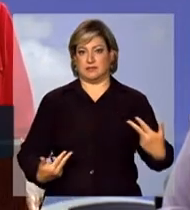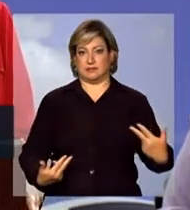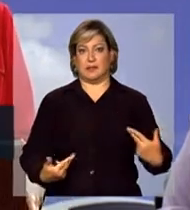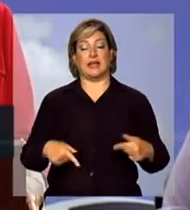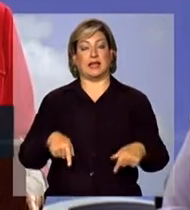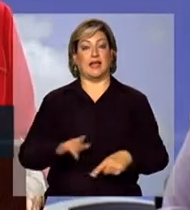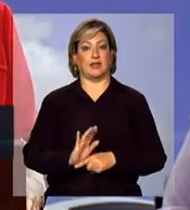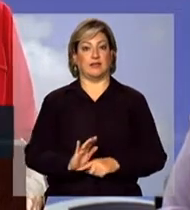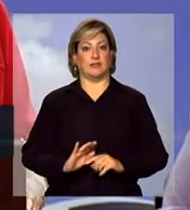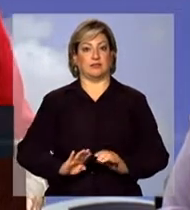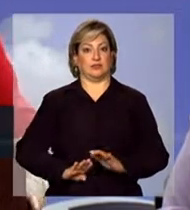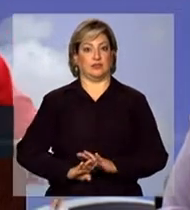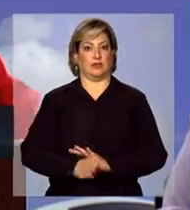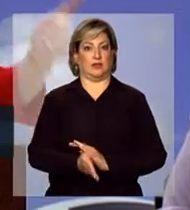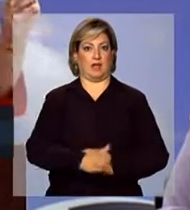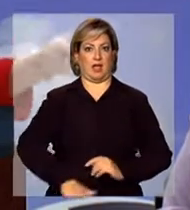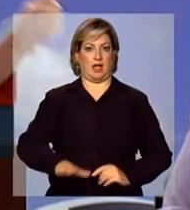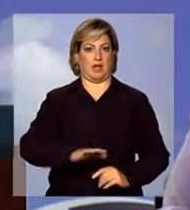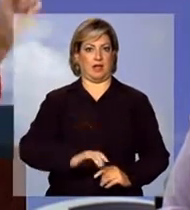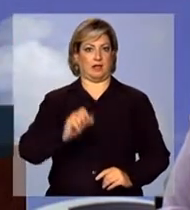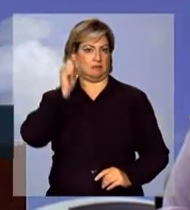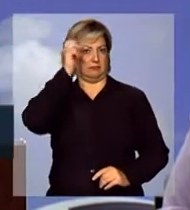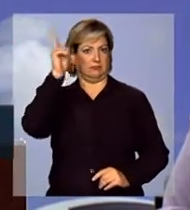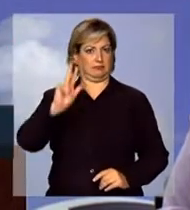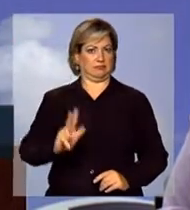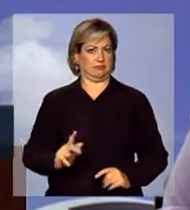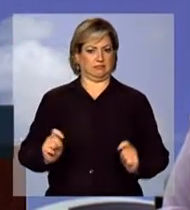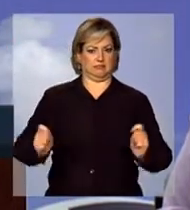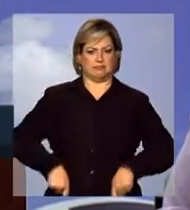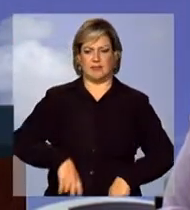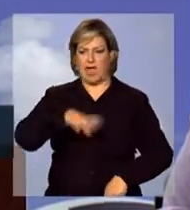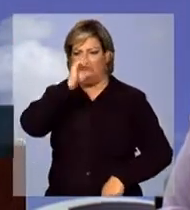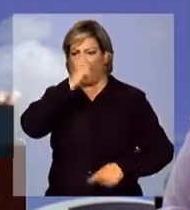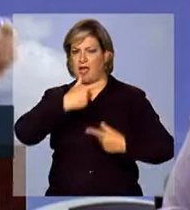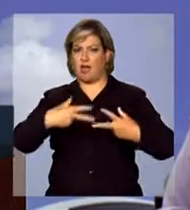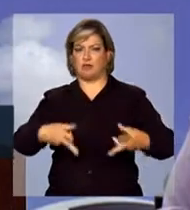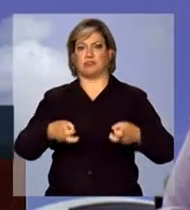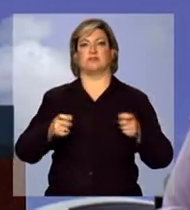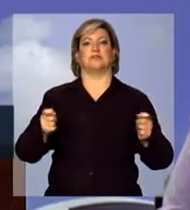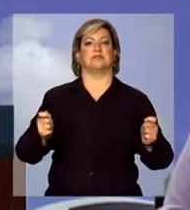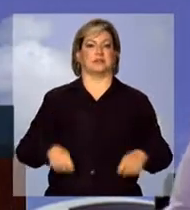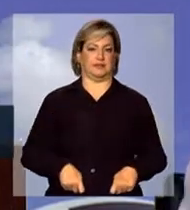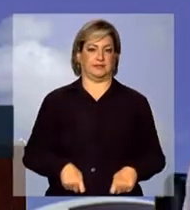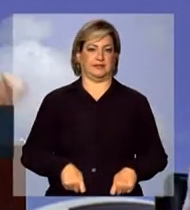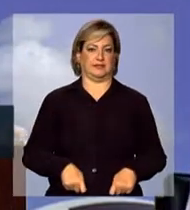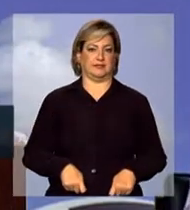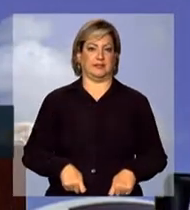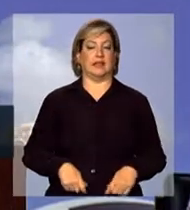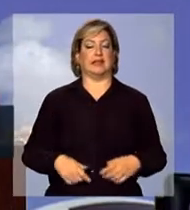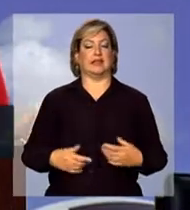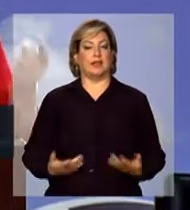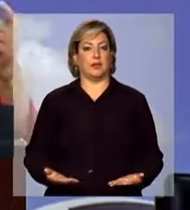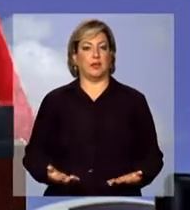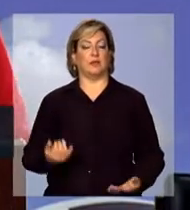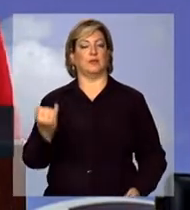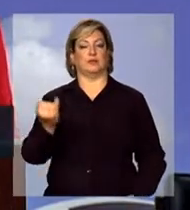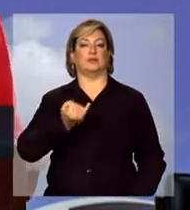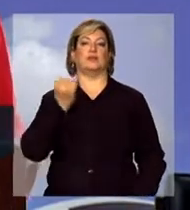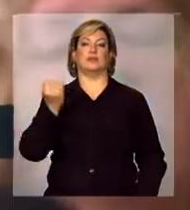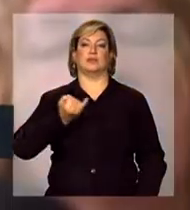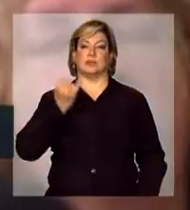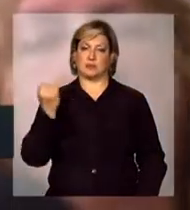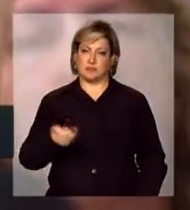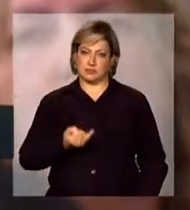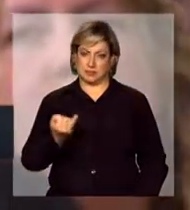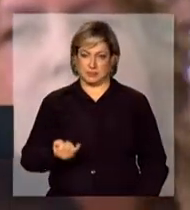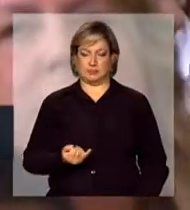tornam-se crianças com mais capacidade para aprendizado. Então, não é só por conta, não é só